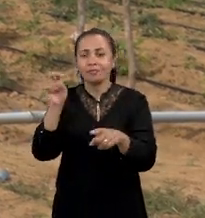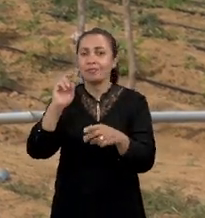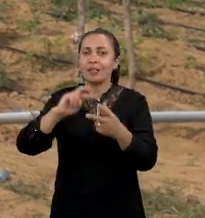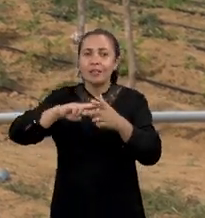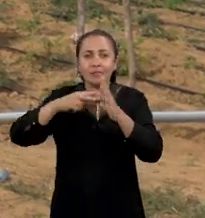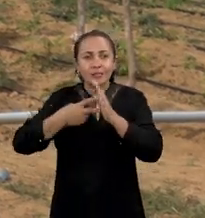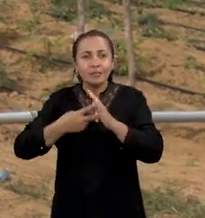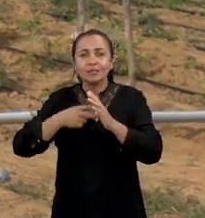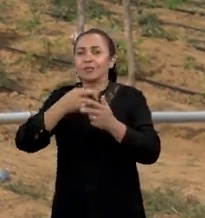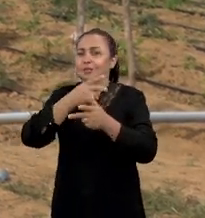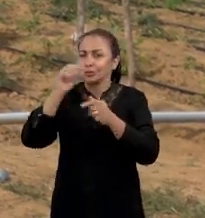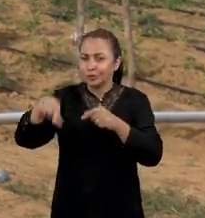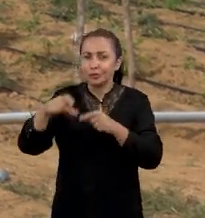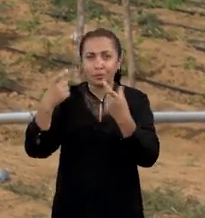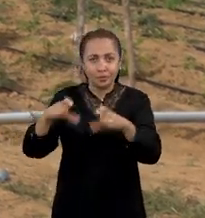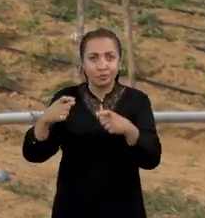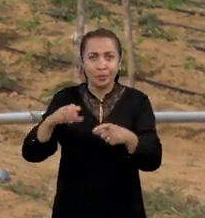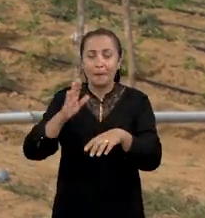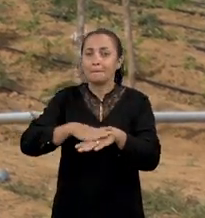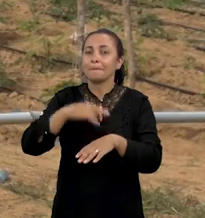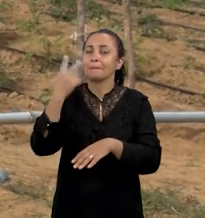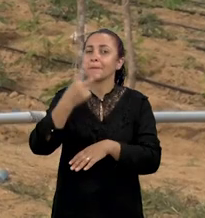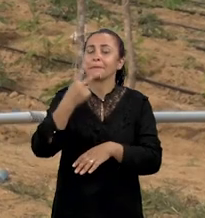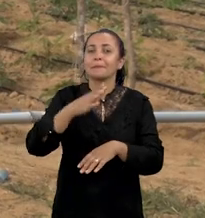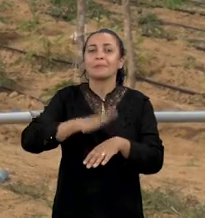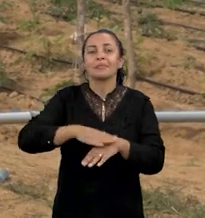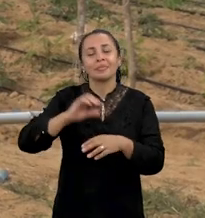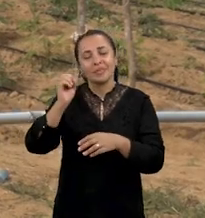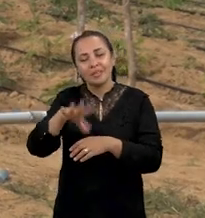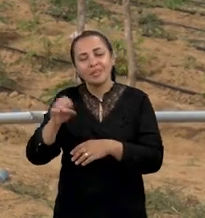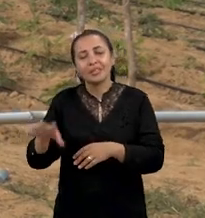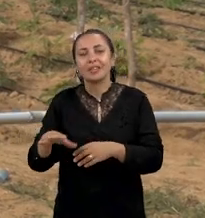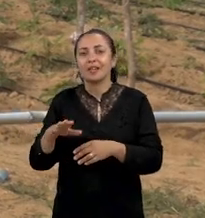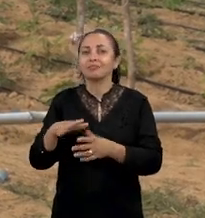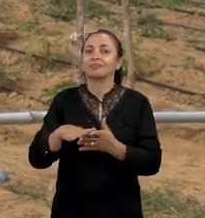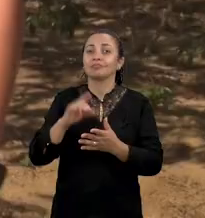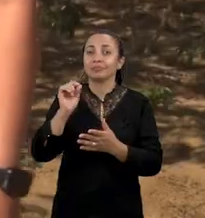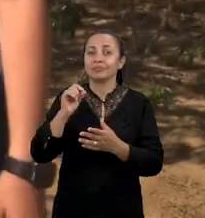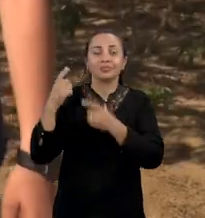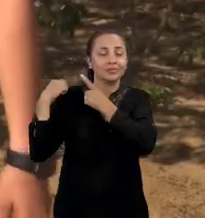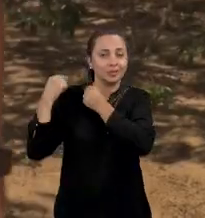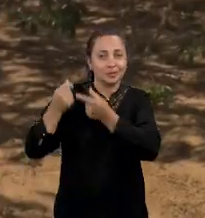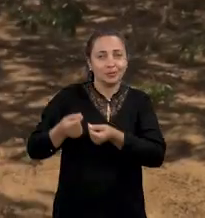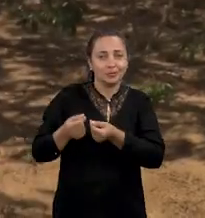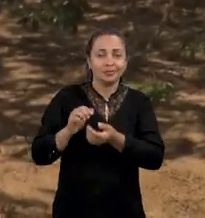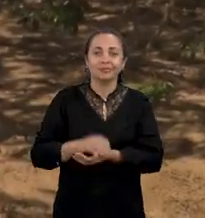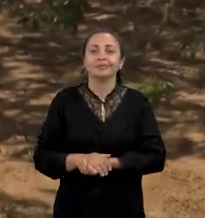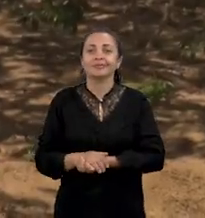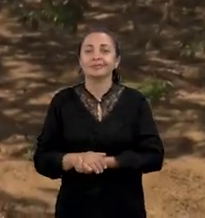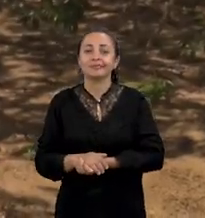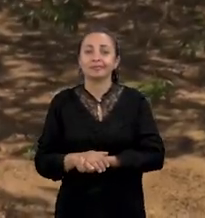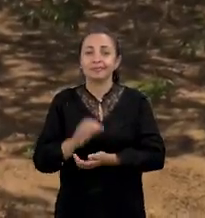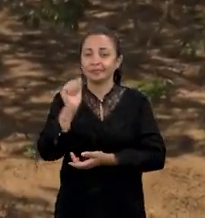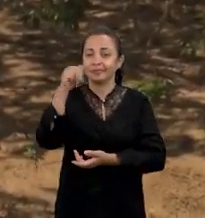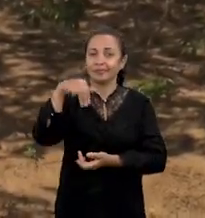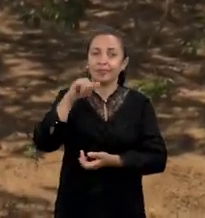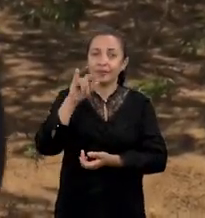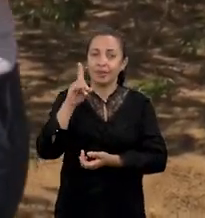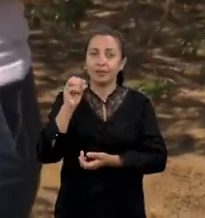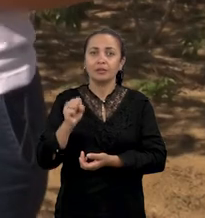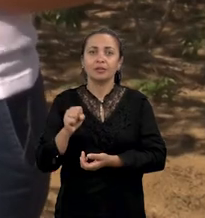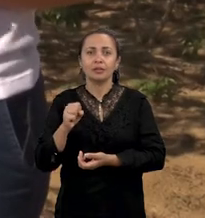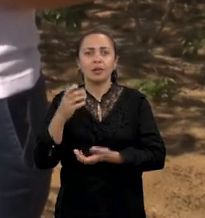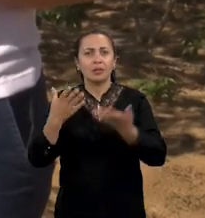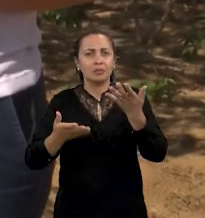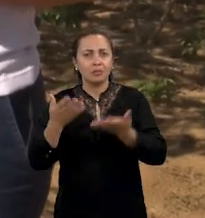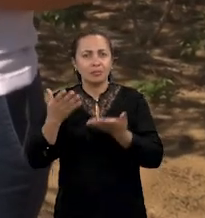variedades locais, essas duas variedades mais produtivas do que as tradicionais. Geralmente, essa determinação de amido é feita